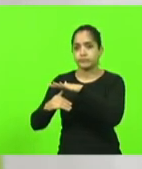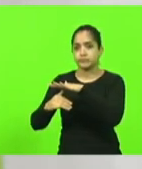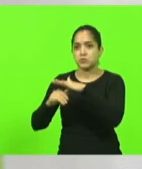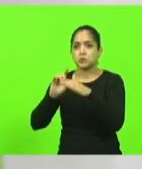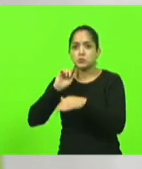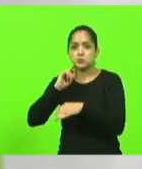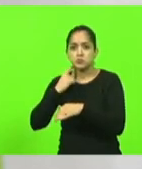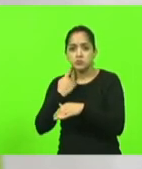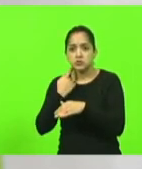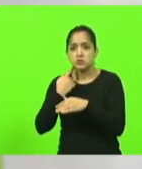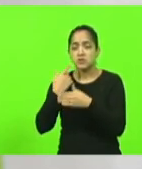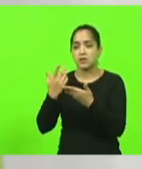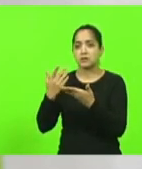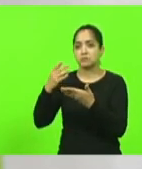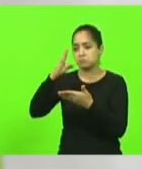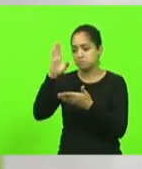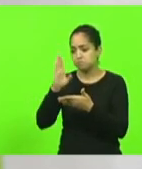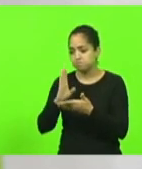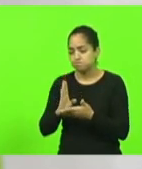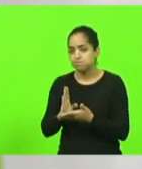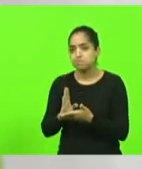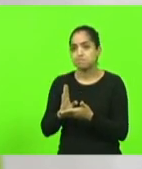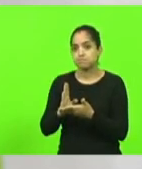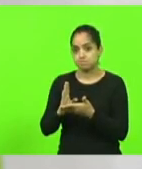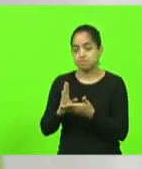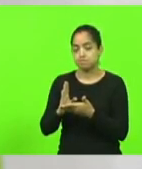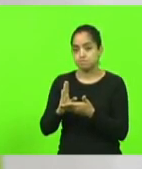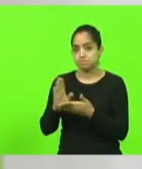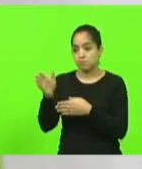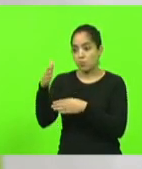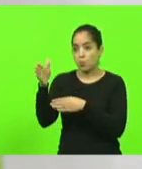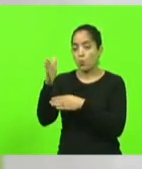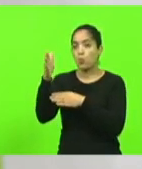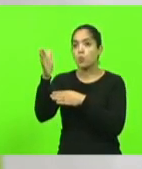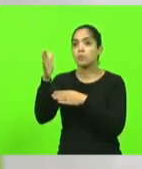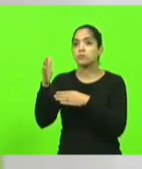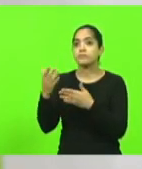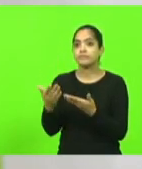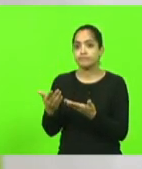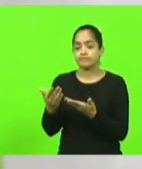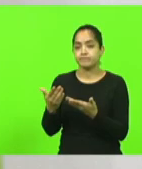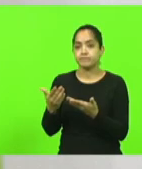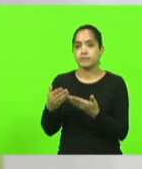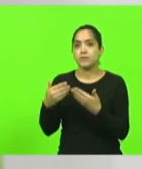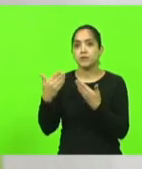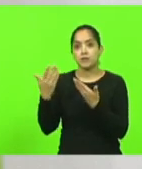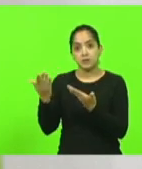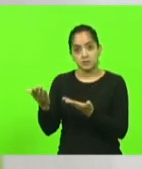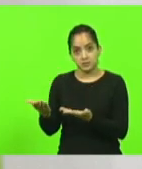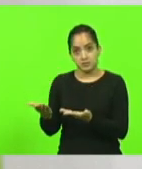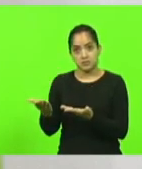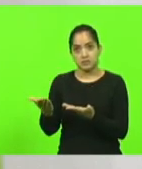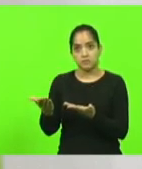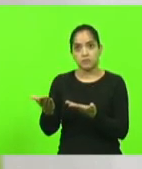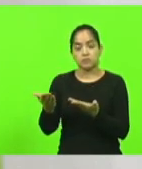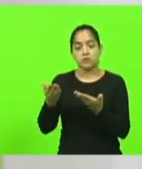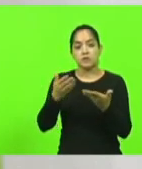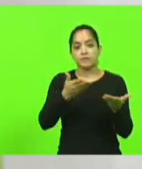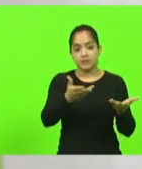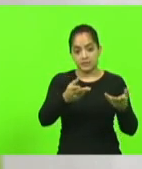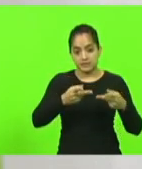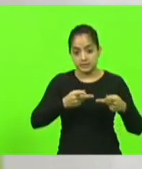nosso país, manchar a nossa bandeira entre as bandeiras de todas as nações. Então, fique estendido esse convite